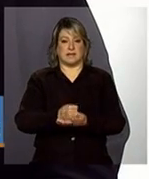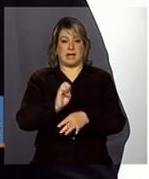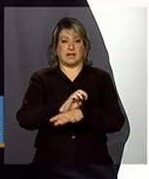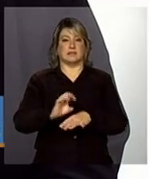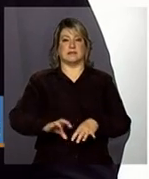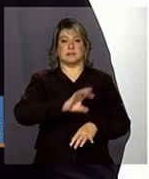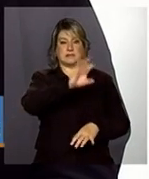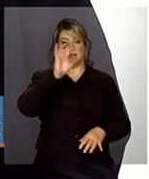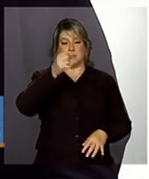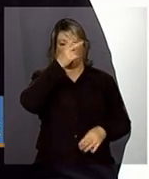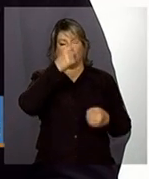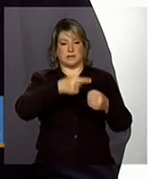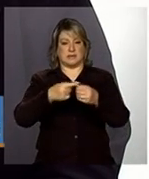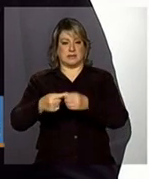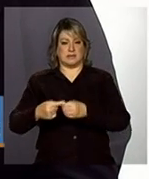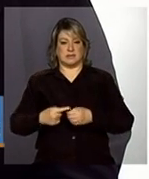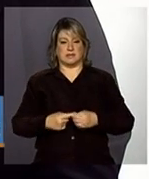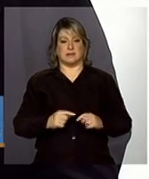municípios.